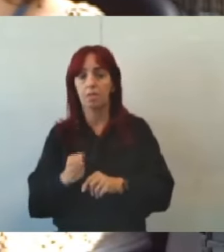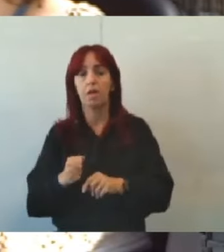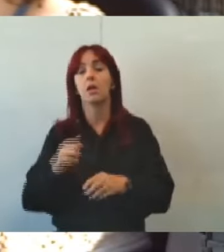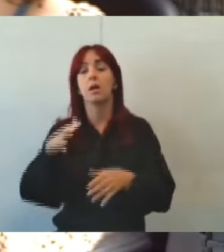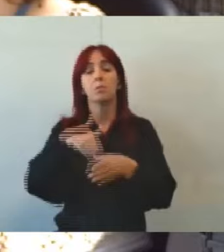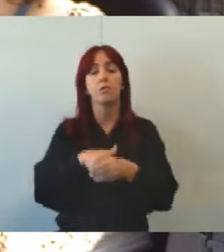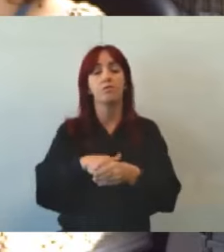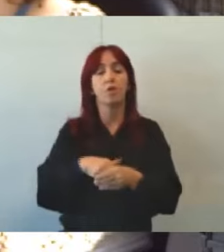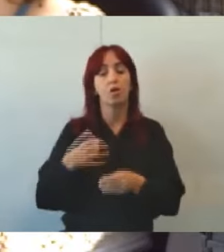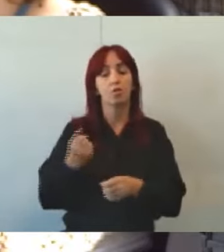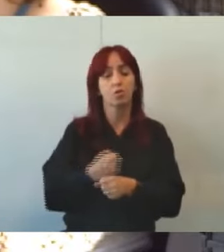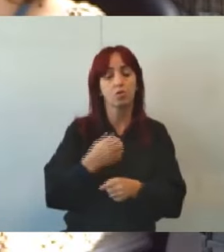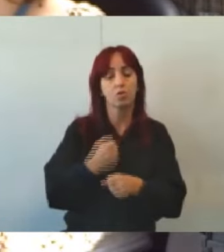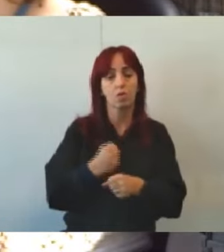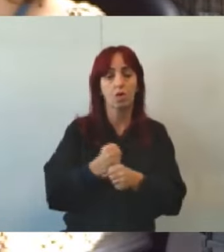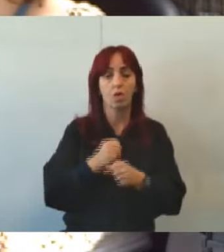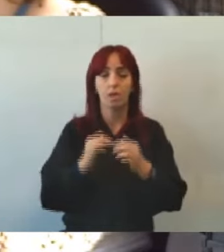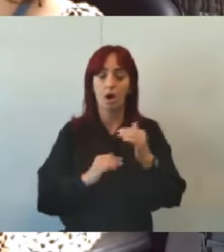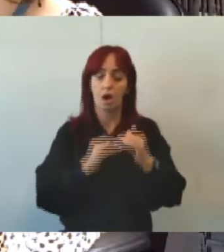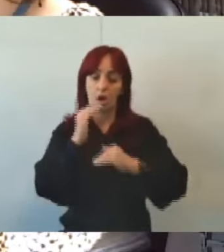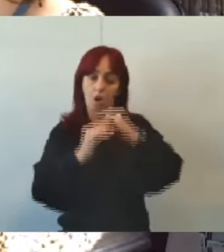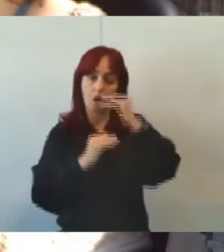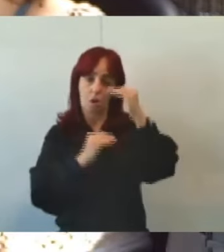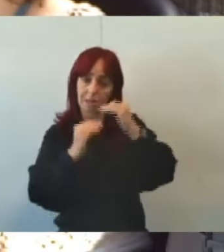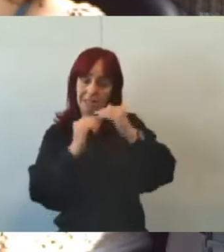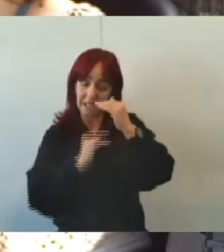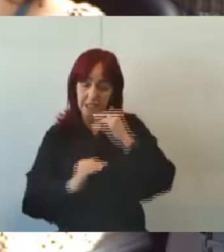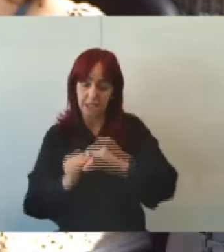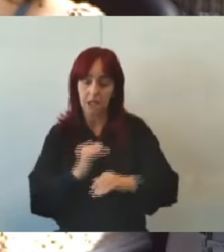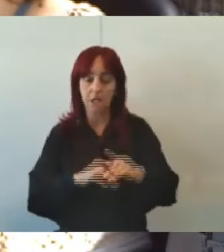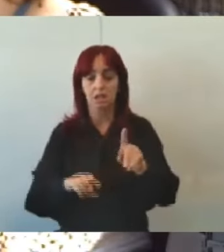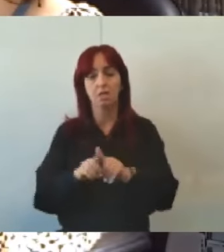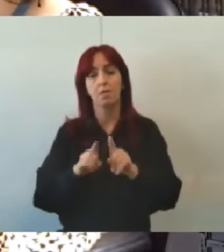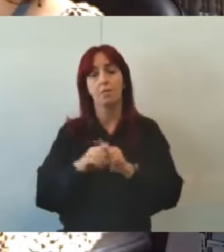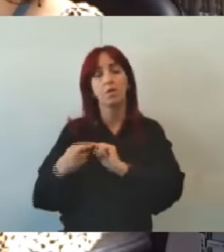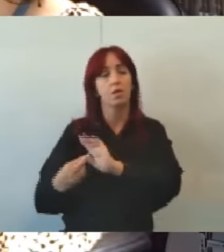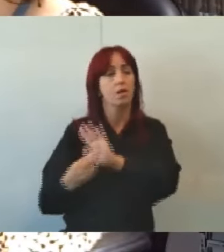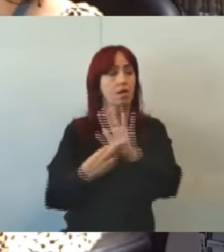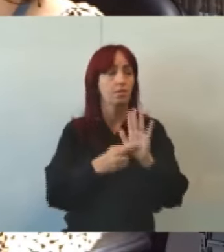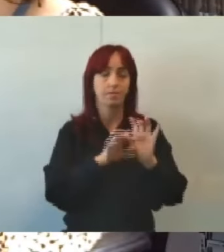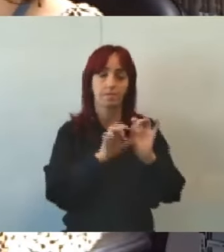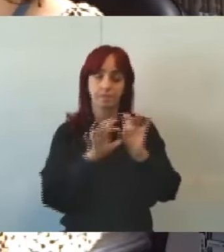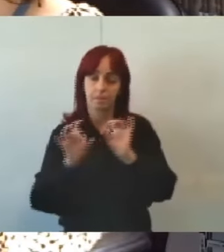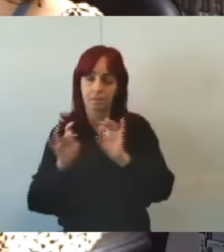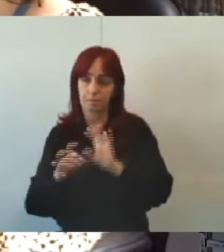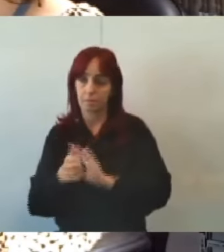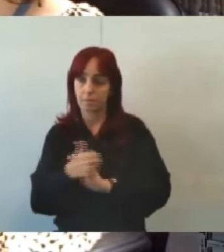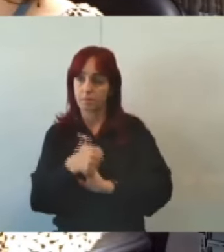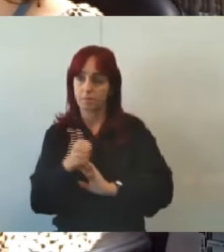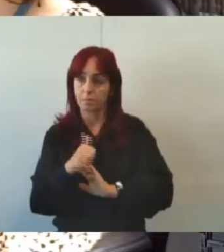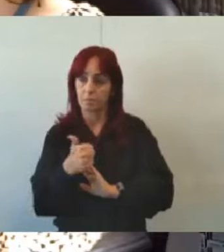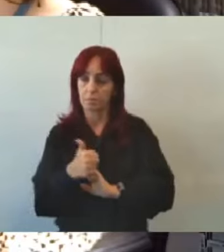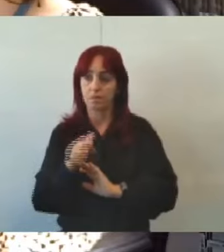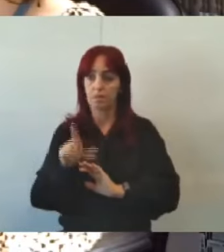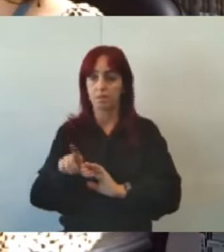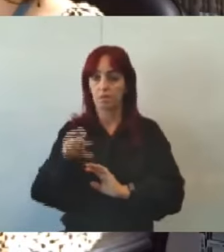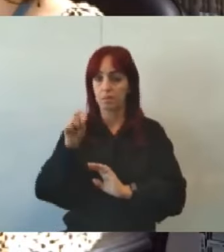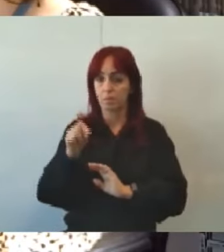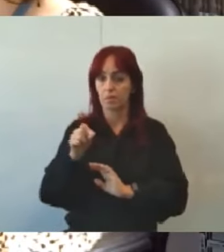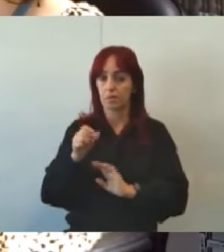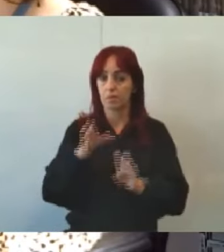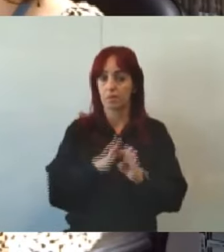observada a ordem decrescente a seguinte composição um representante de cada uma das 11 primeiras colocadas para o conselho